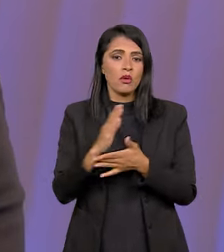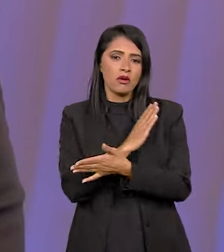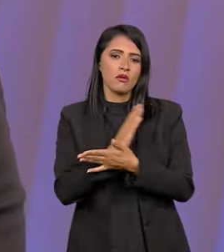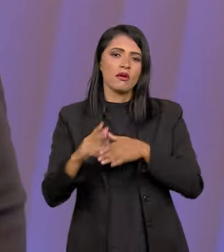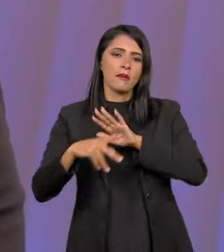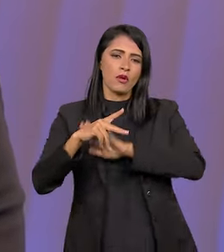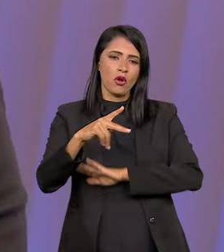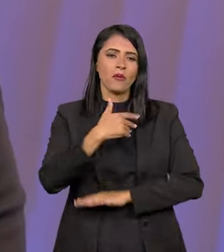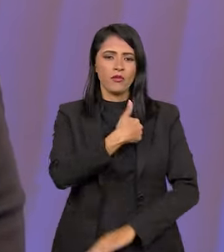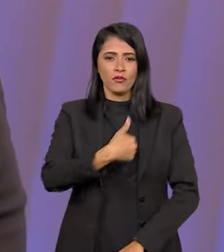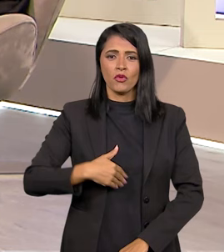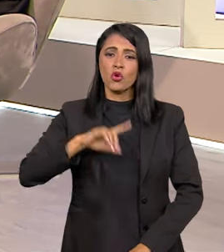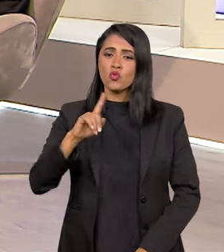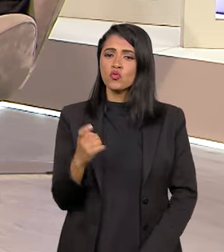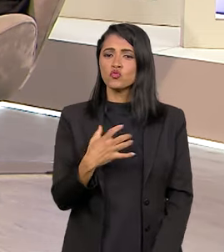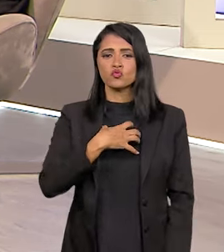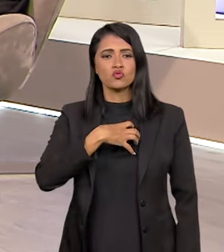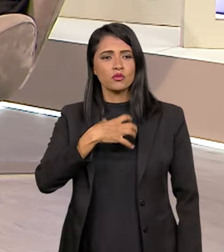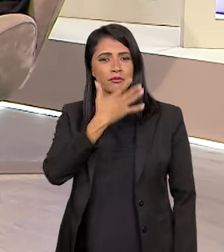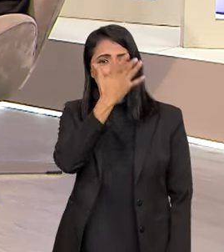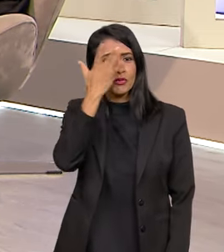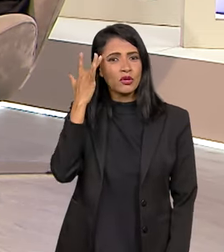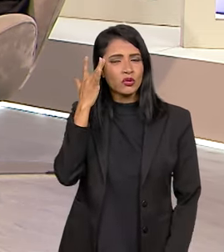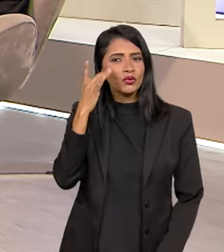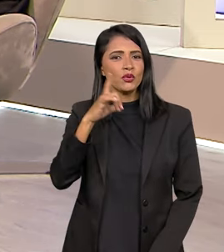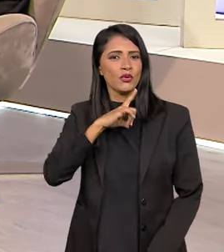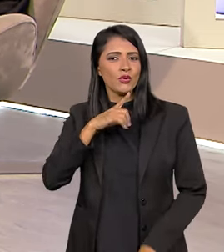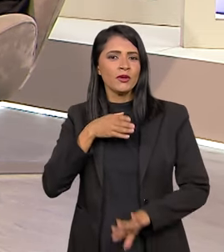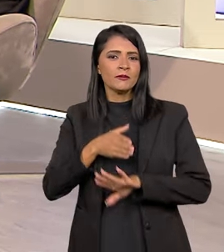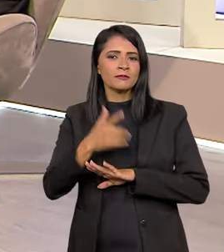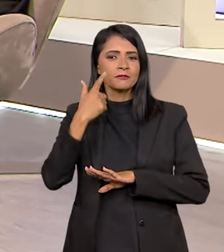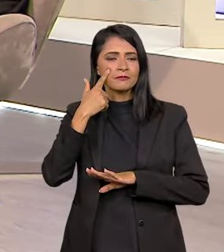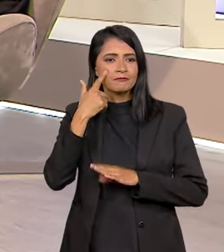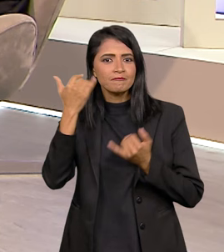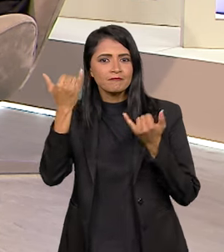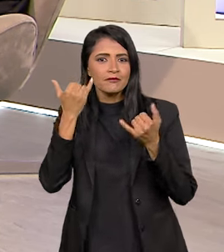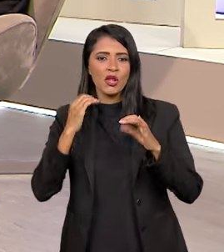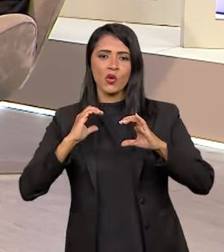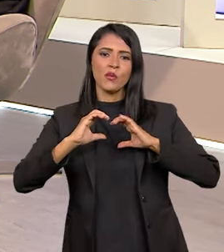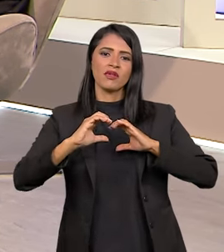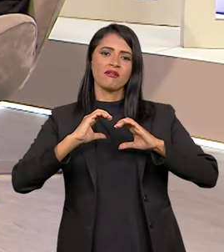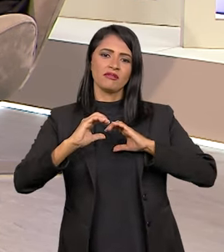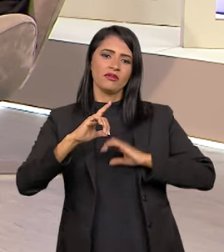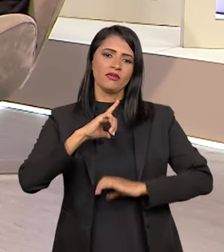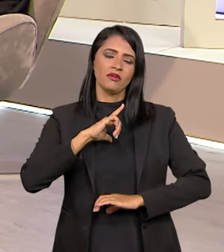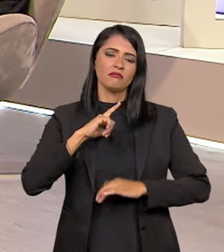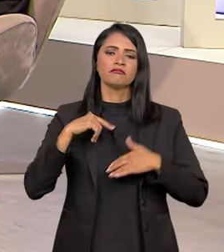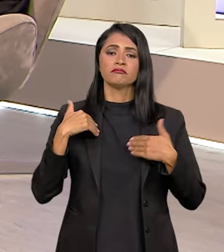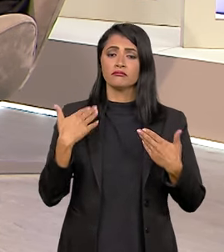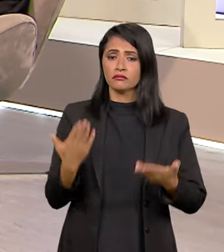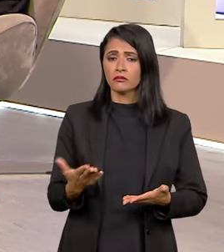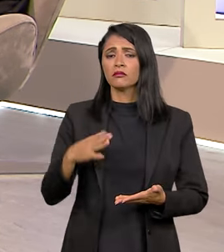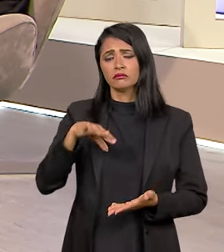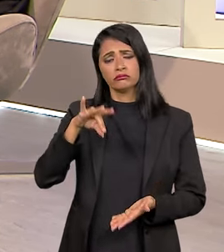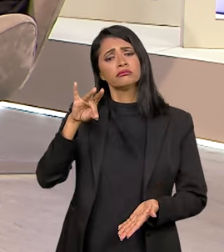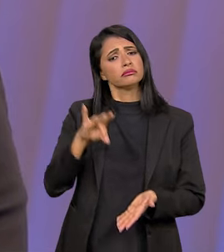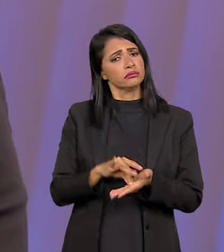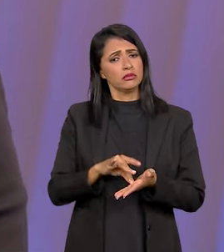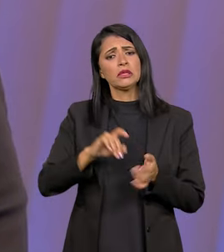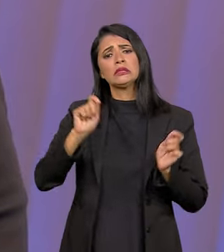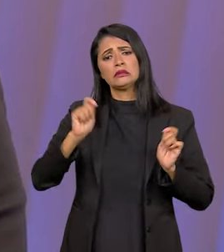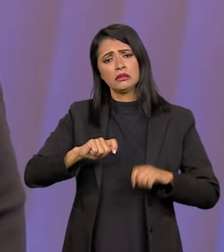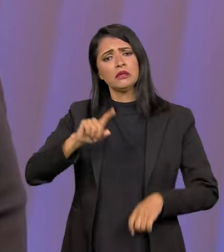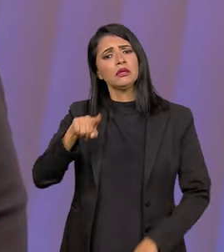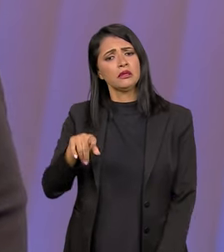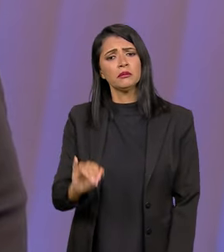ações, né? Algumas ações do governo, é a única forma das pessoas terem ainda esse meio de comunicação. Então, eu